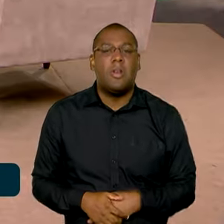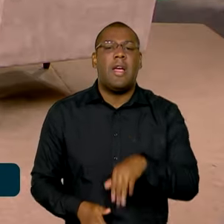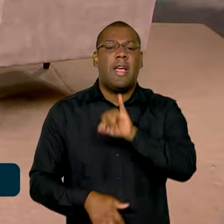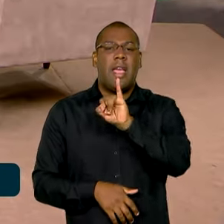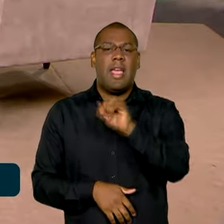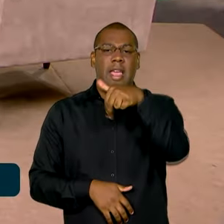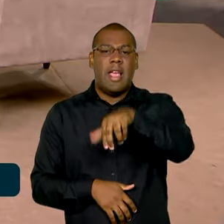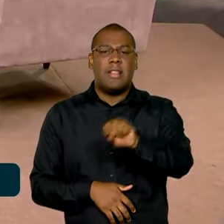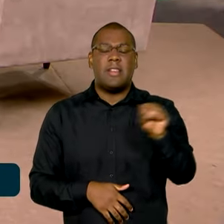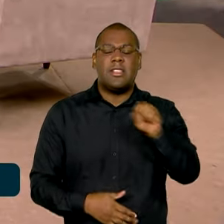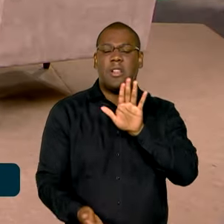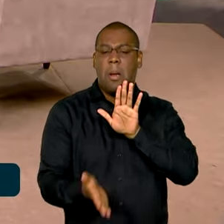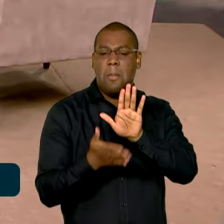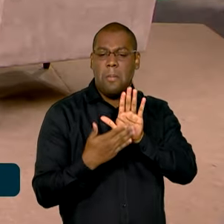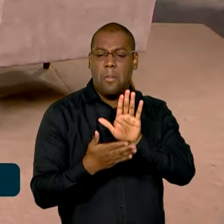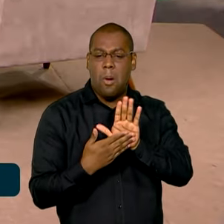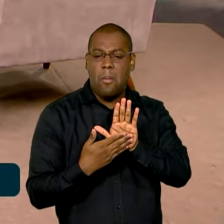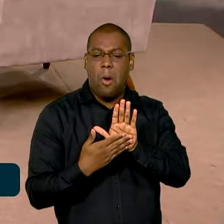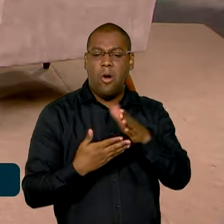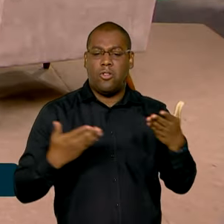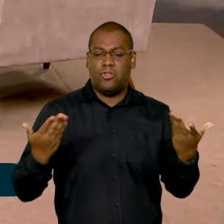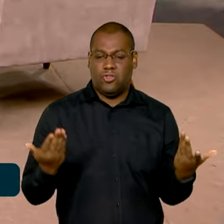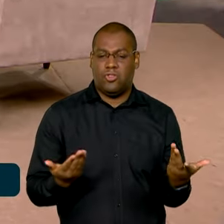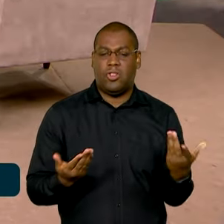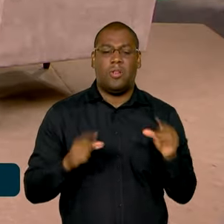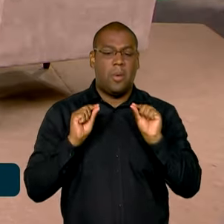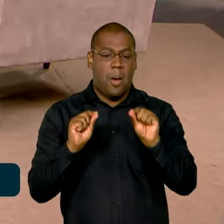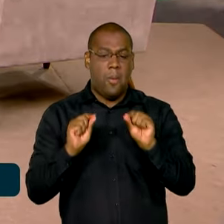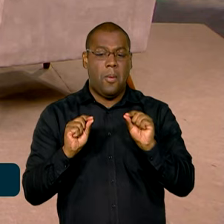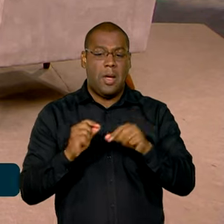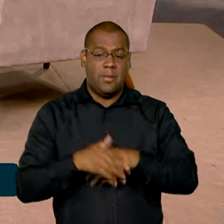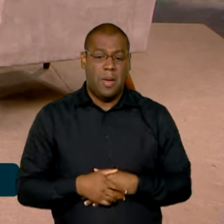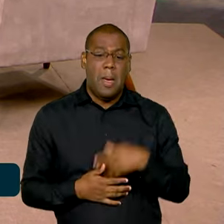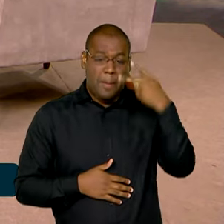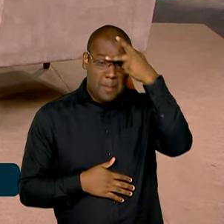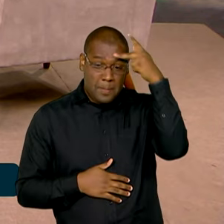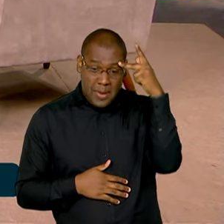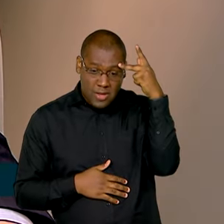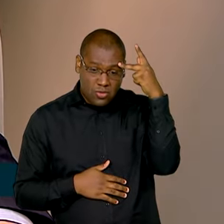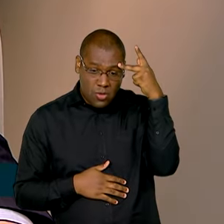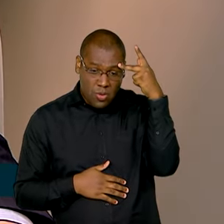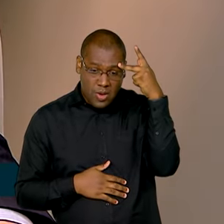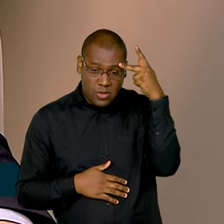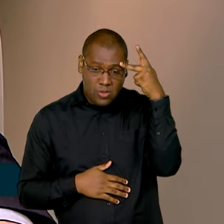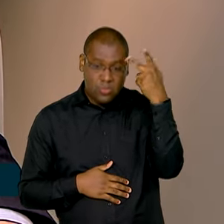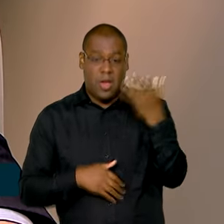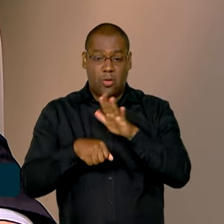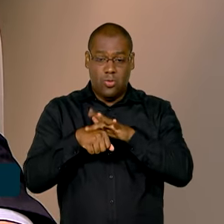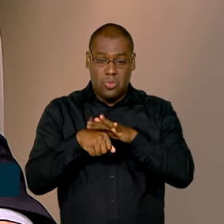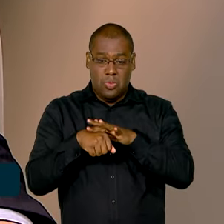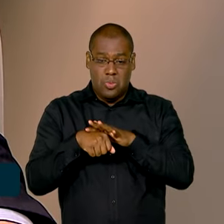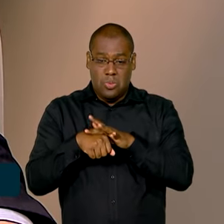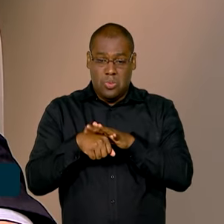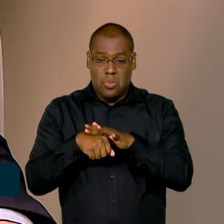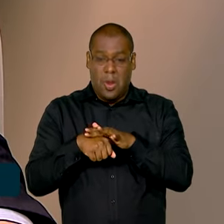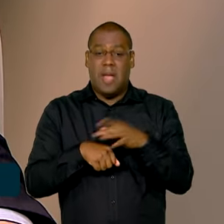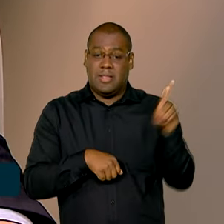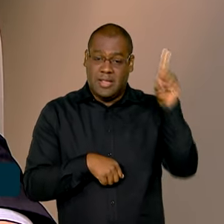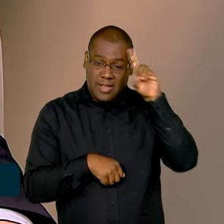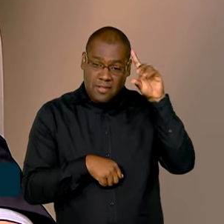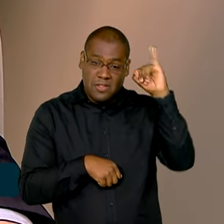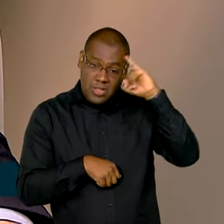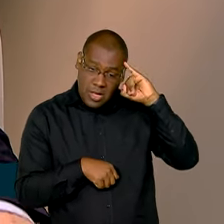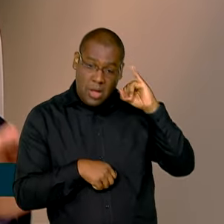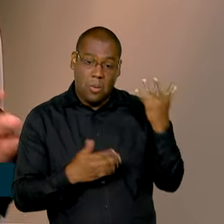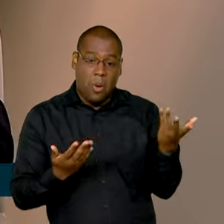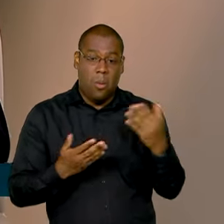INSS oferece de benefício de serviço para quem tem um problema de saúde mental? Perfeito. Hoje, nós, quando fazemos